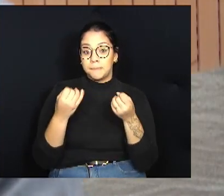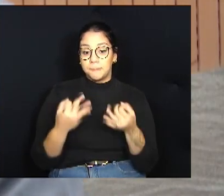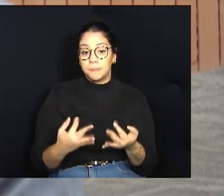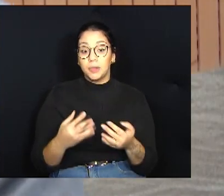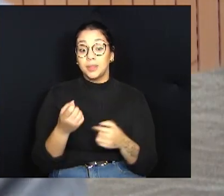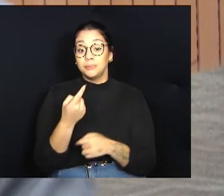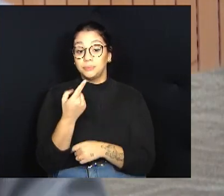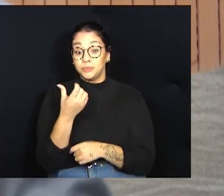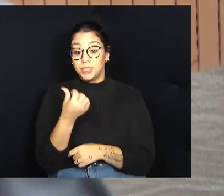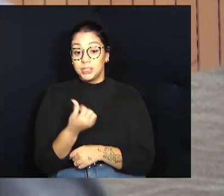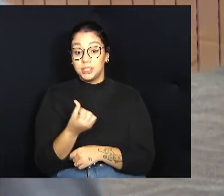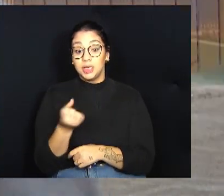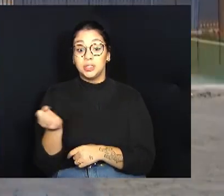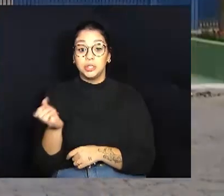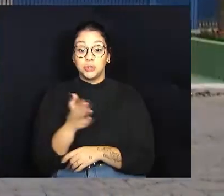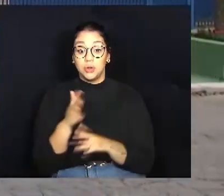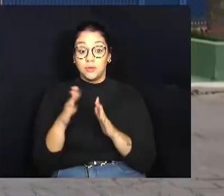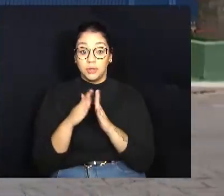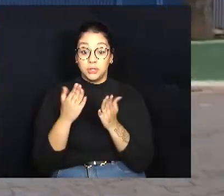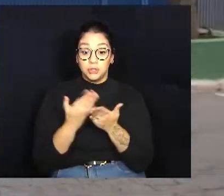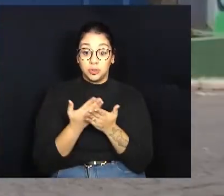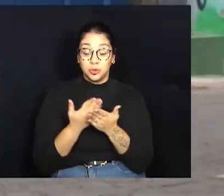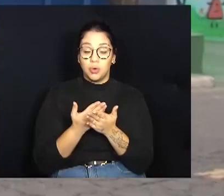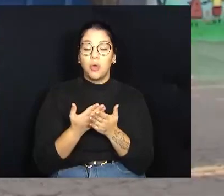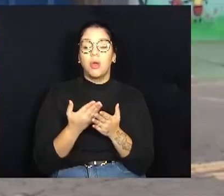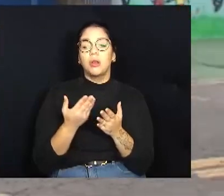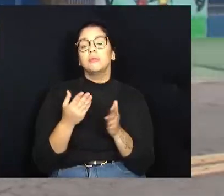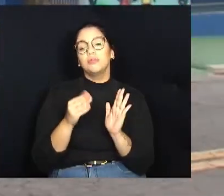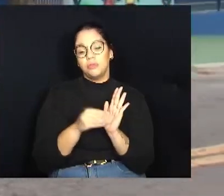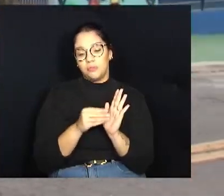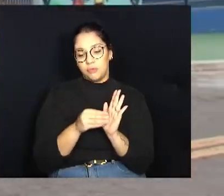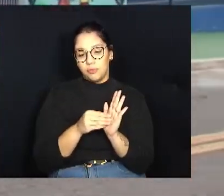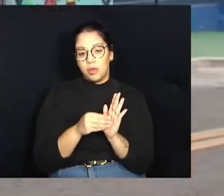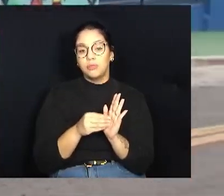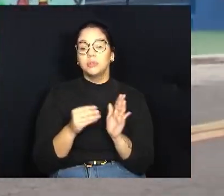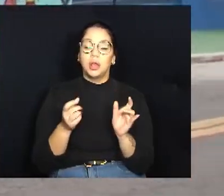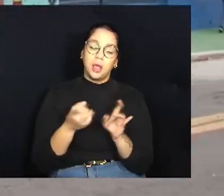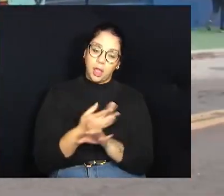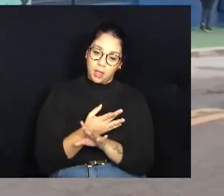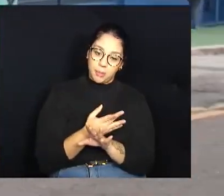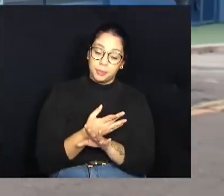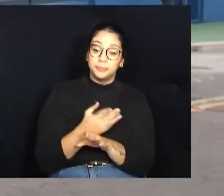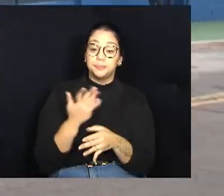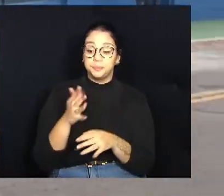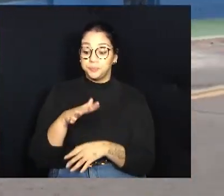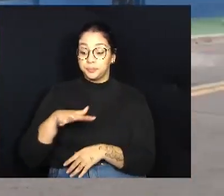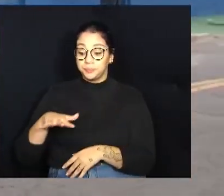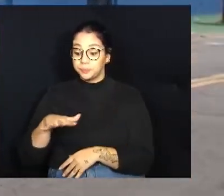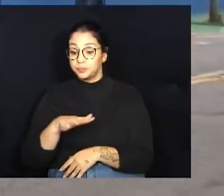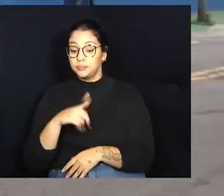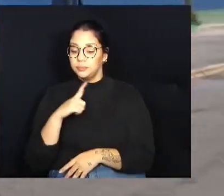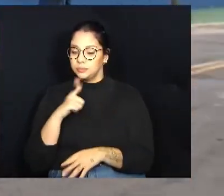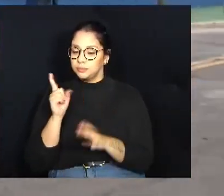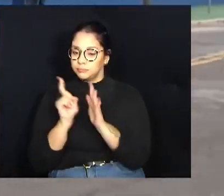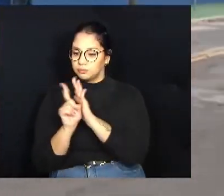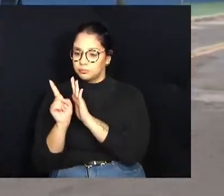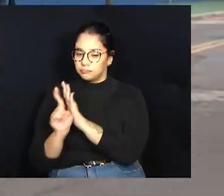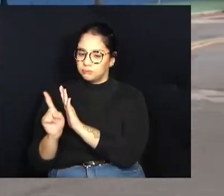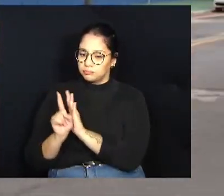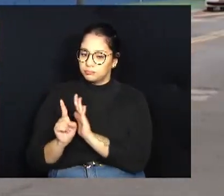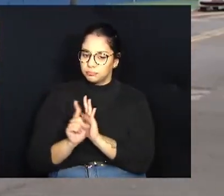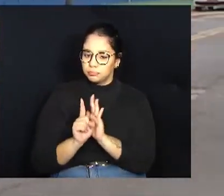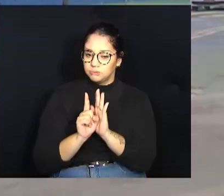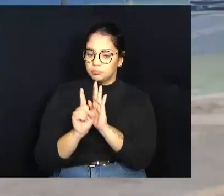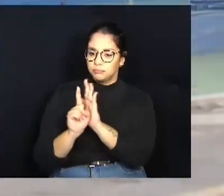16 novas creches acaba o déficit. Só que, como eu disse, nas regiões que nós temos perguntado ali, se existe